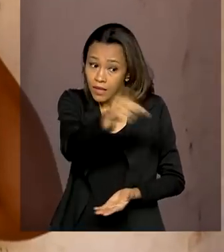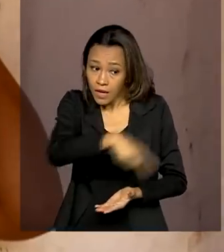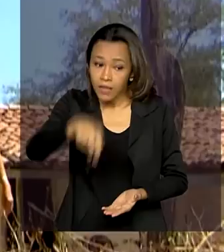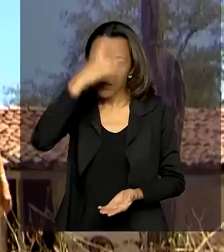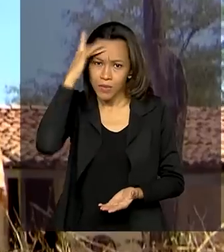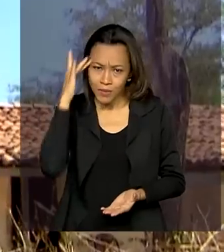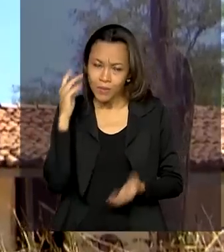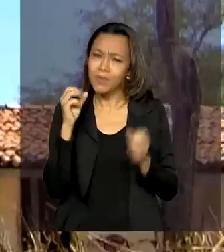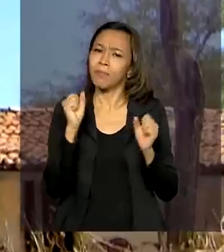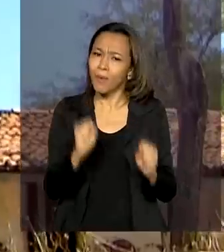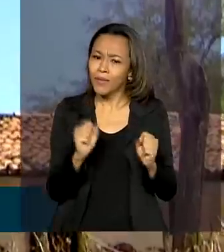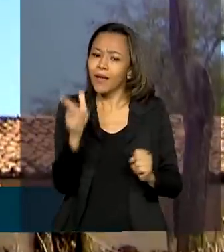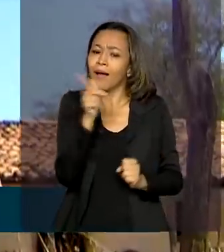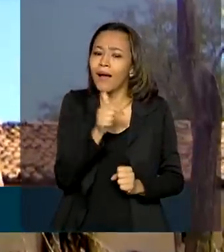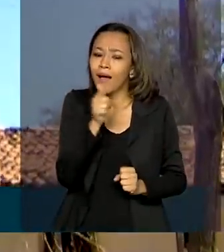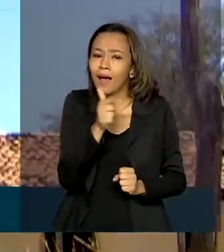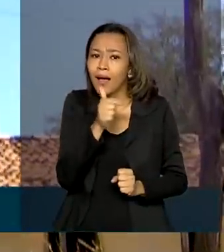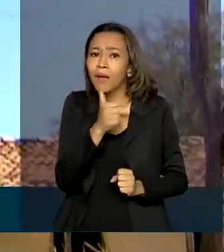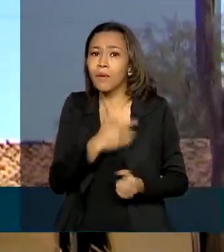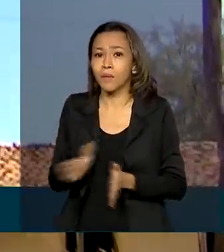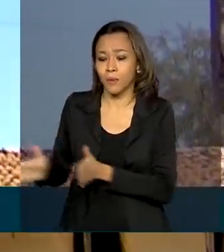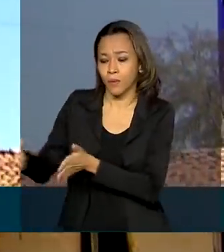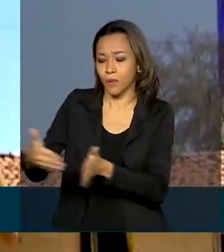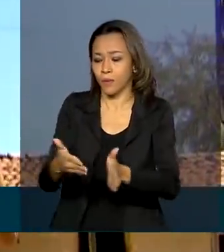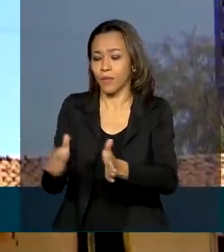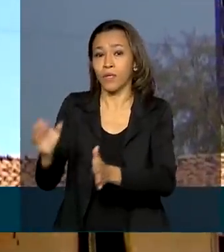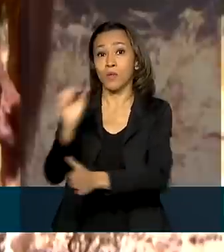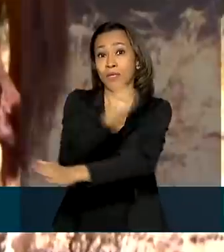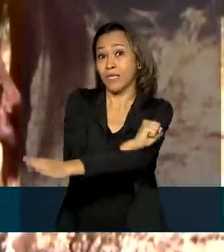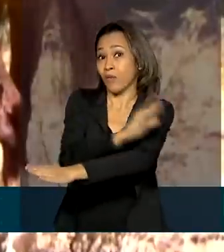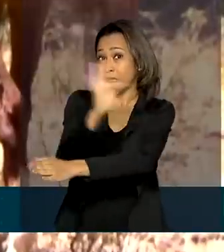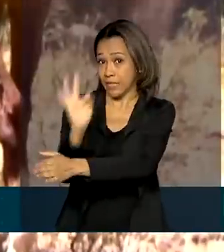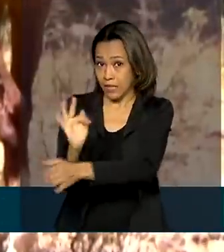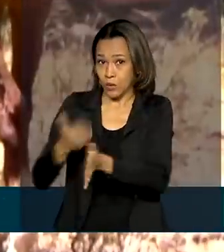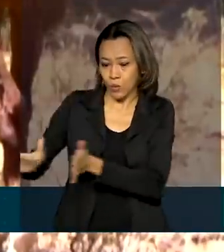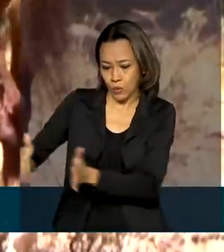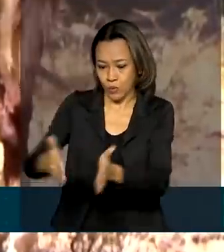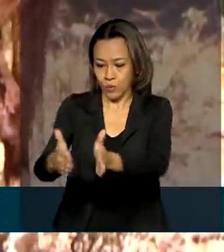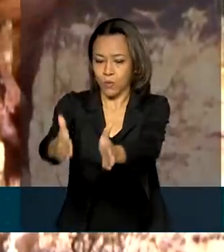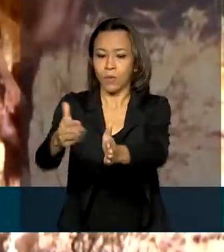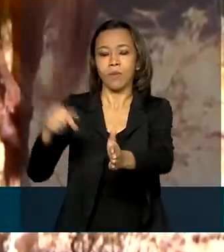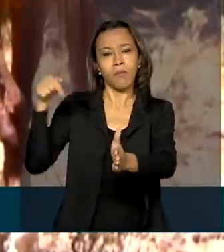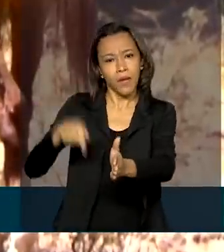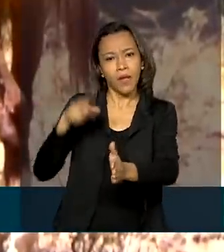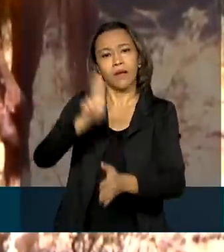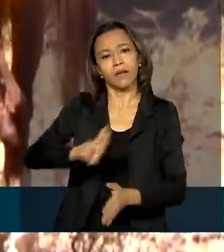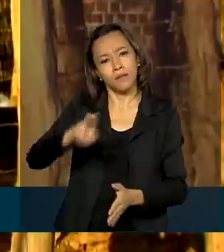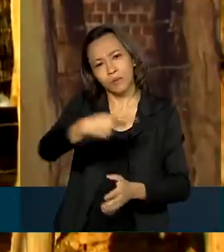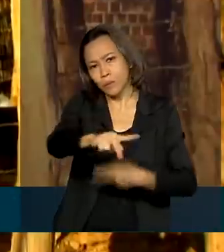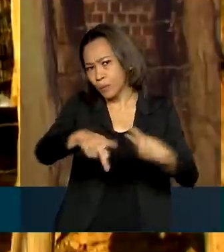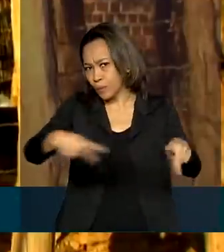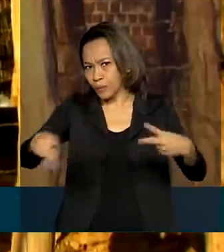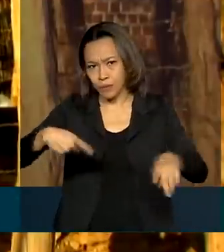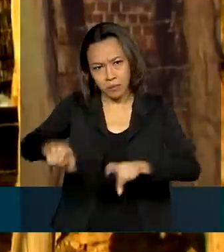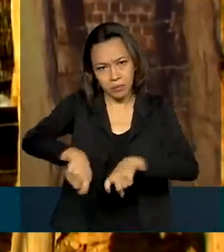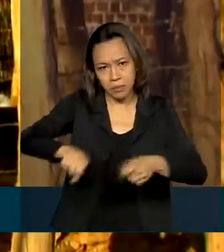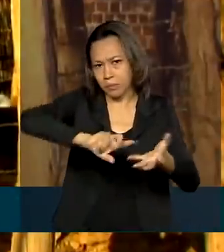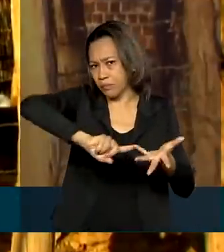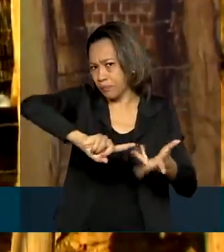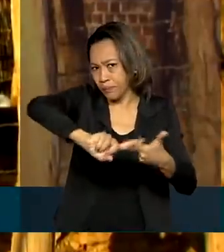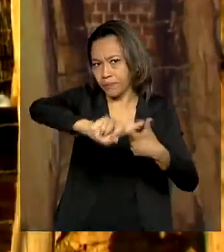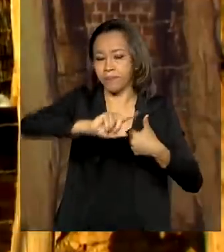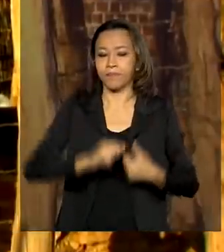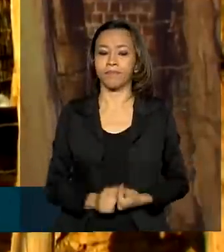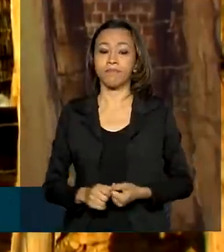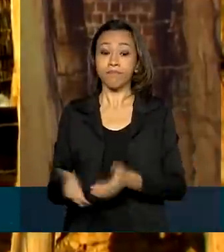poderão contar com a água do Rio São Francisco para consumo humano e atividades agropecuárias. Aqui, graças a Deus,